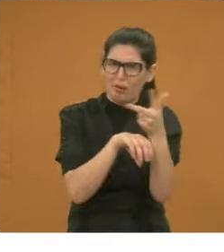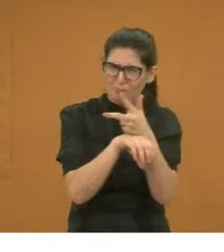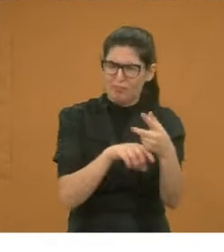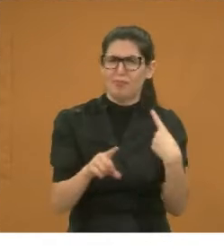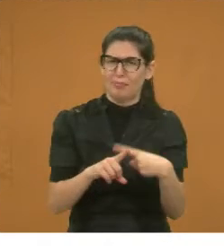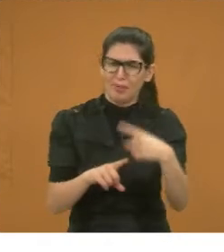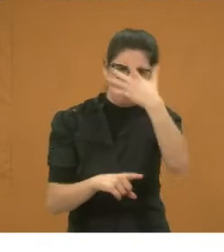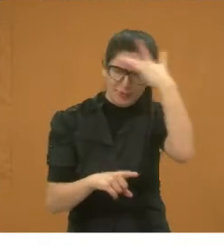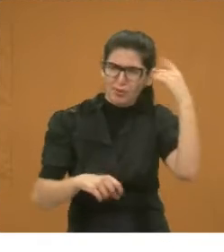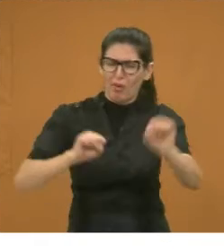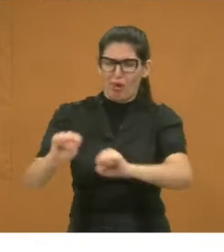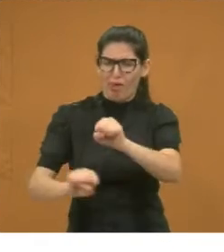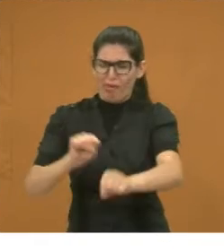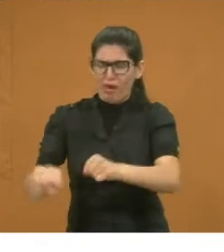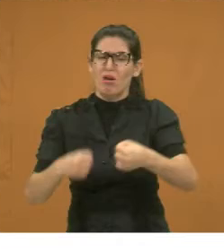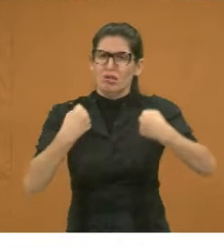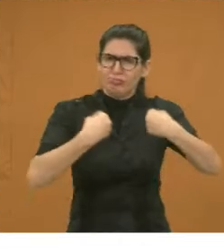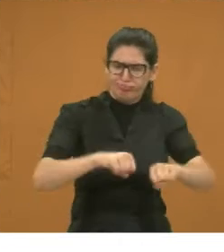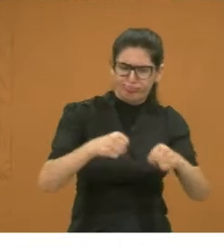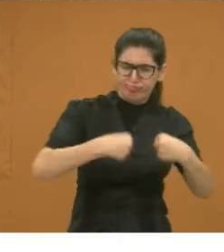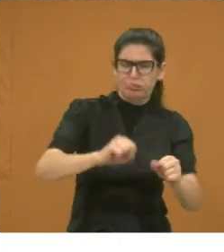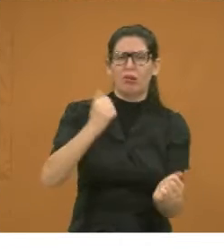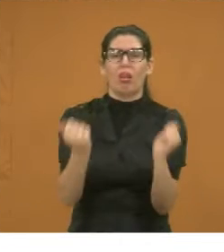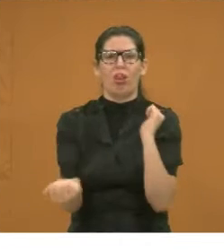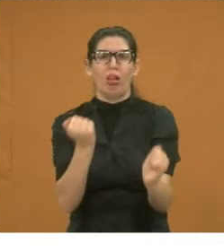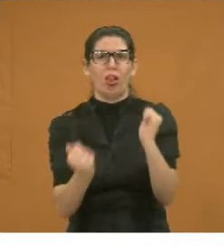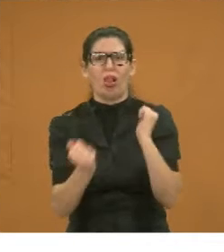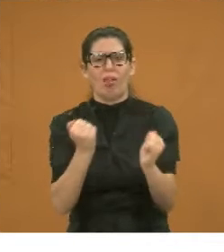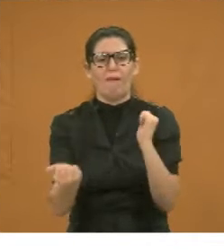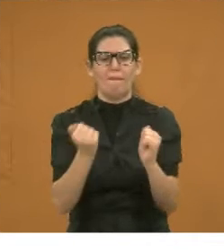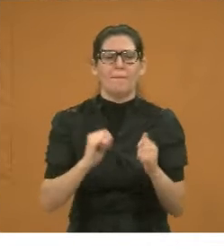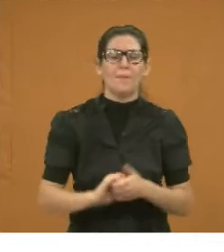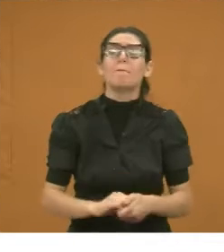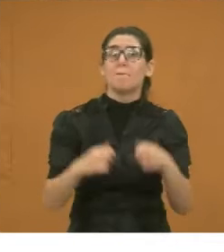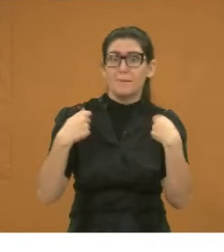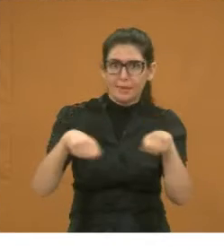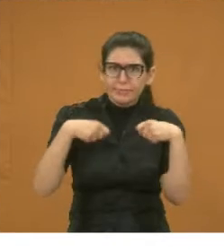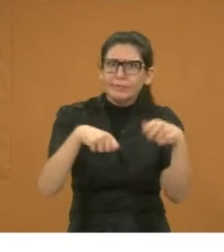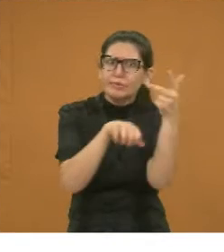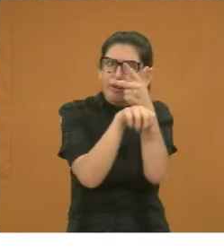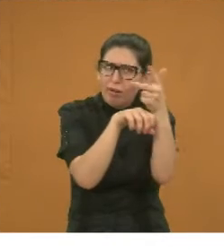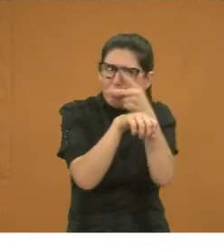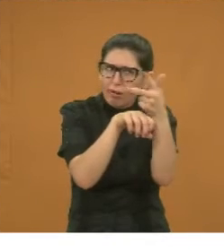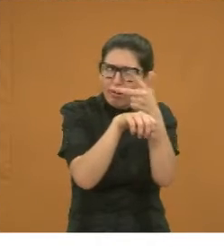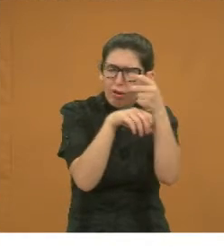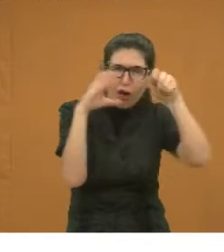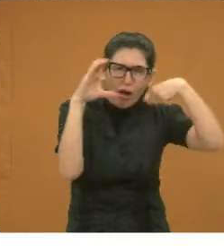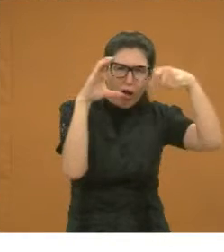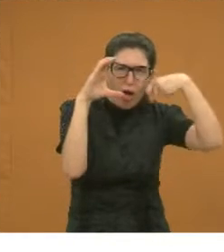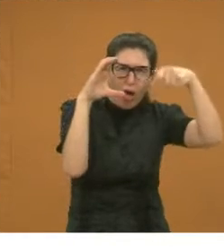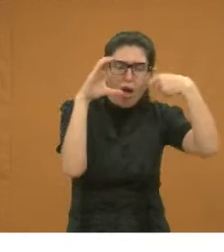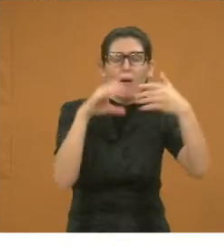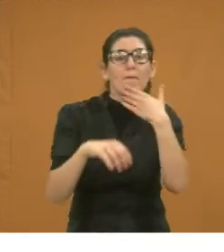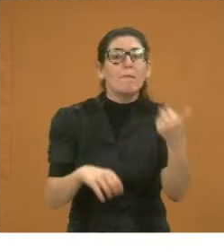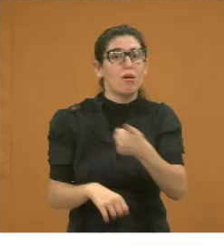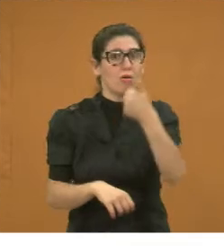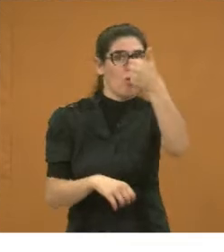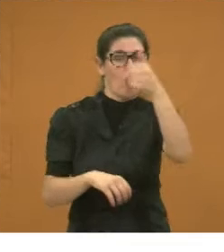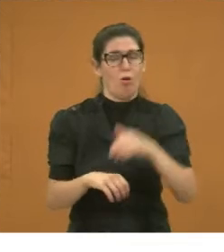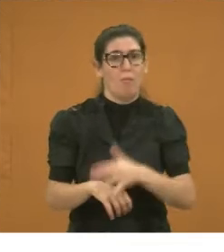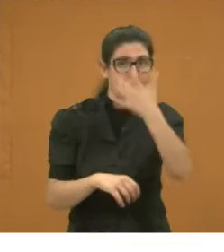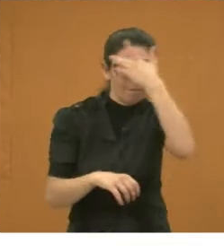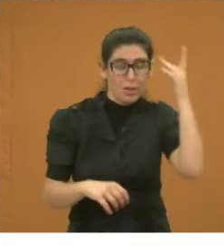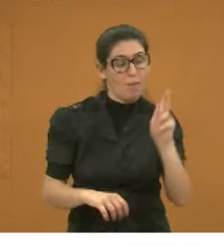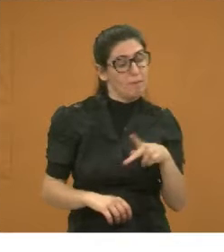a pessoa chega com bicicleta, chega com moto, tem carro, tem tudo. Então tem que ter ali para ver o que pode acontecer durante o dia, enquanto está dando aula lá